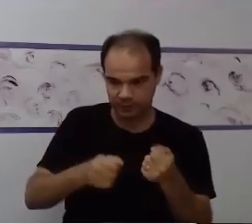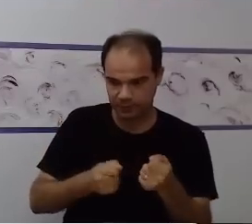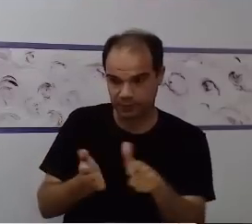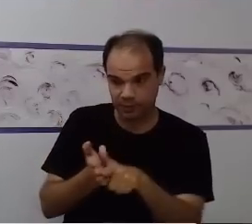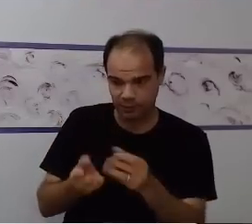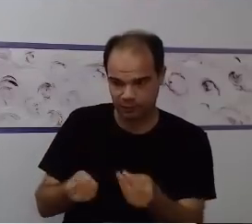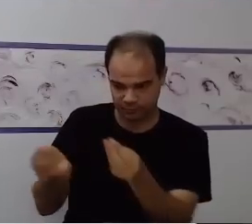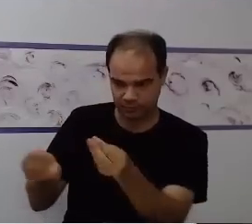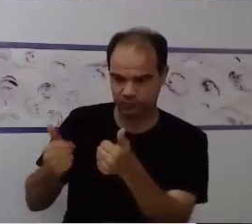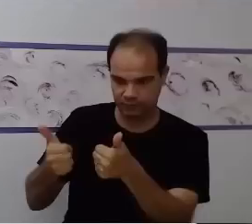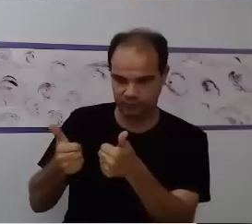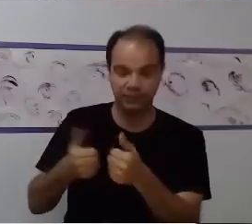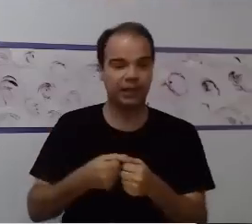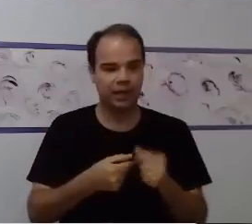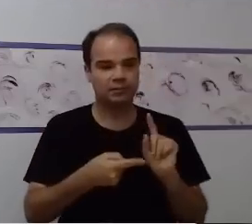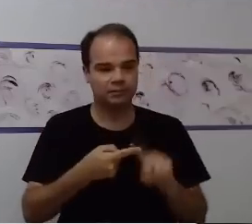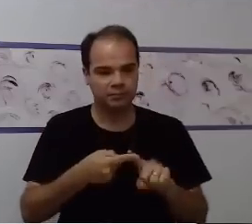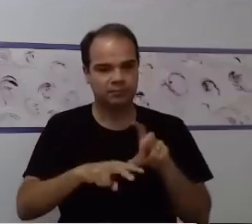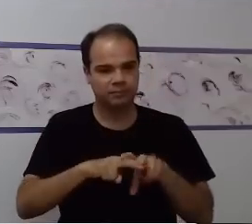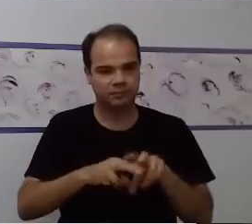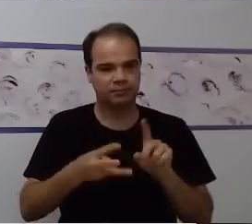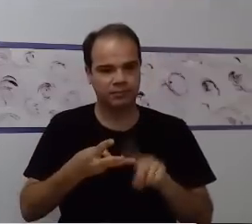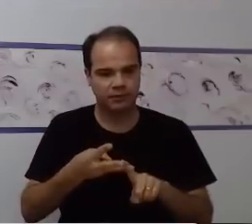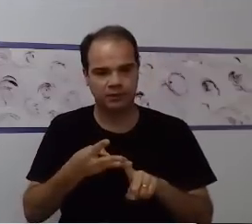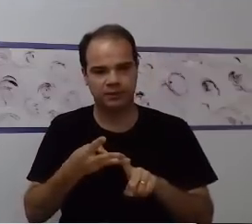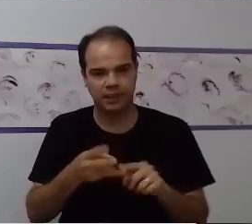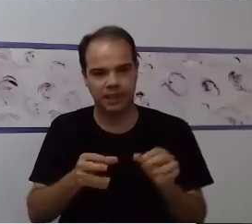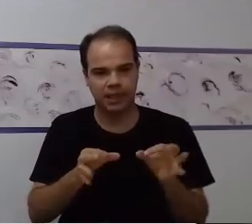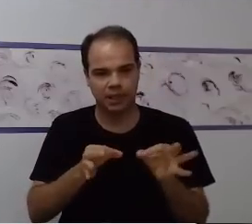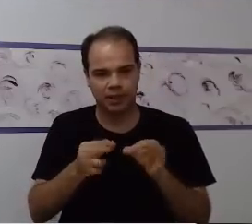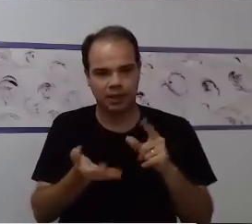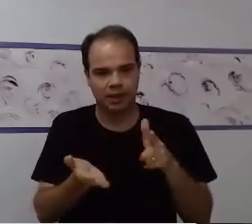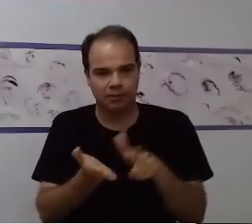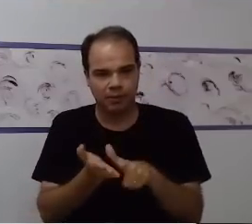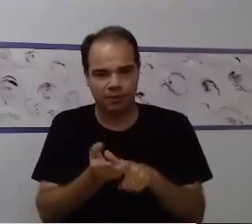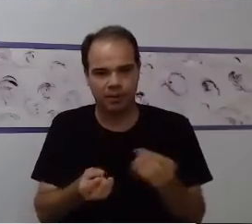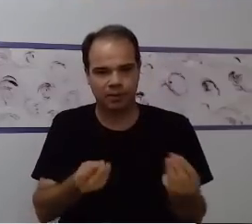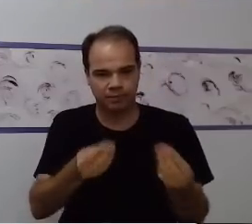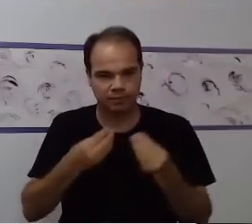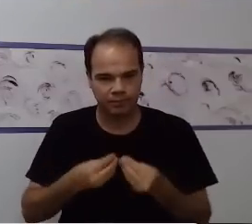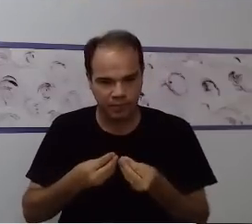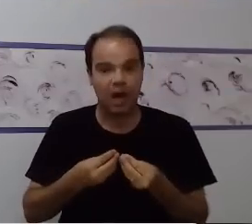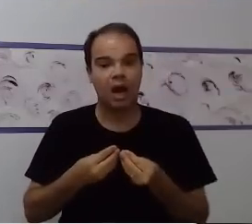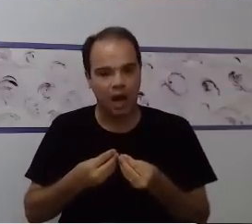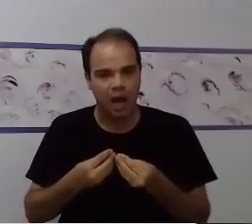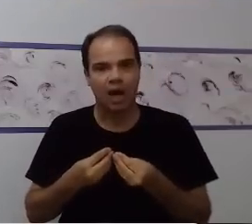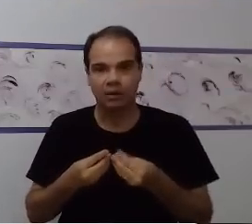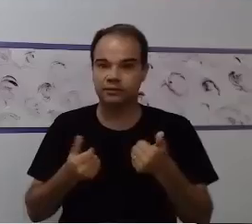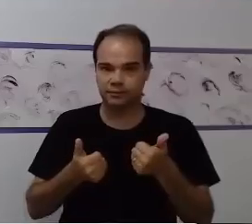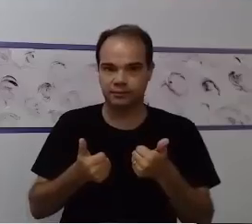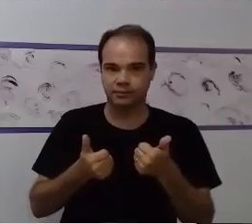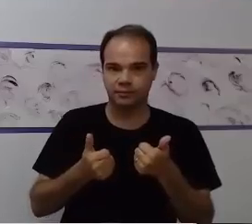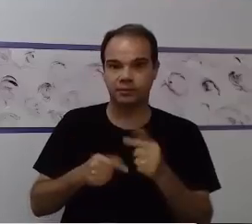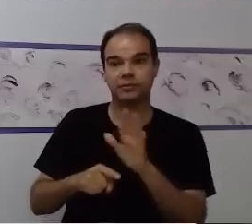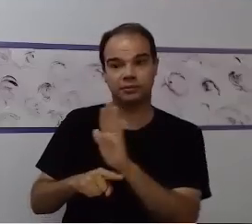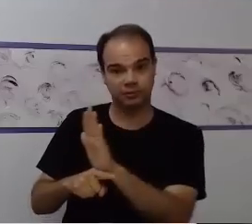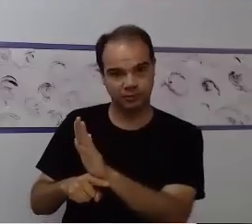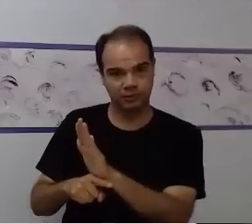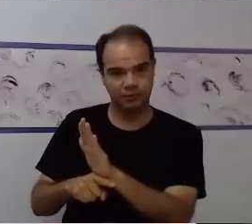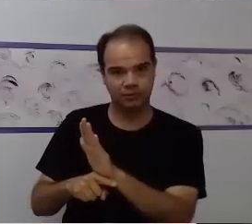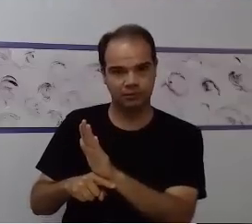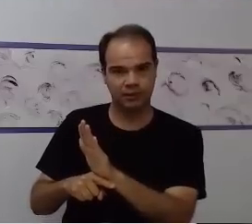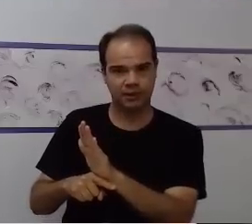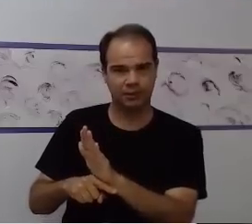primeiramente, eu preciso organizar a situação das atividades. Sempre, e não esquecendo do apoio visual, gente.